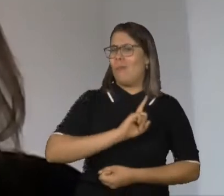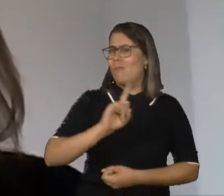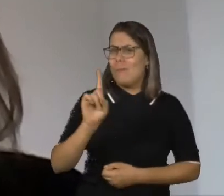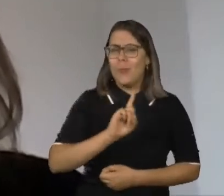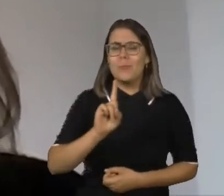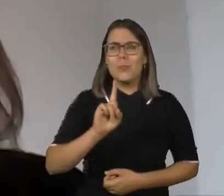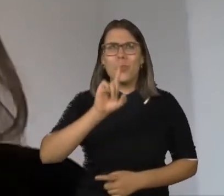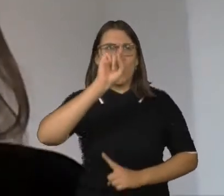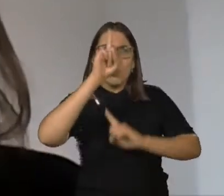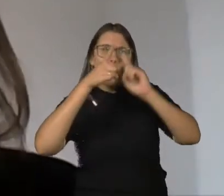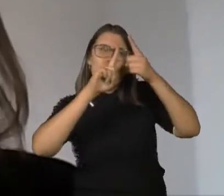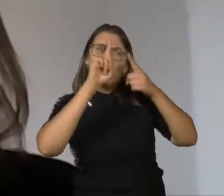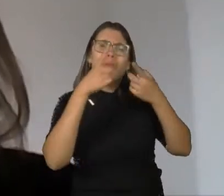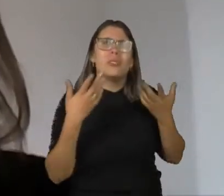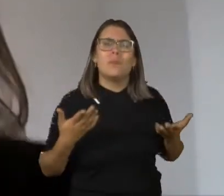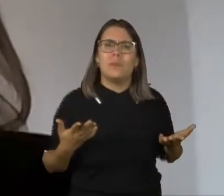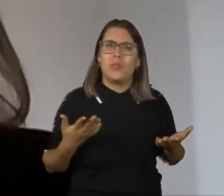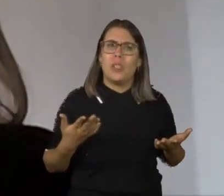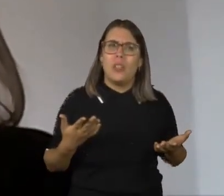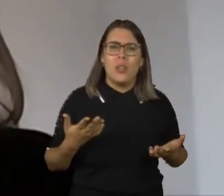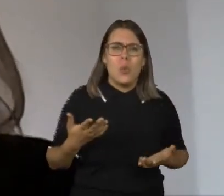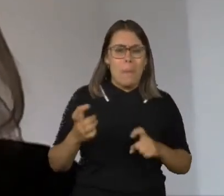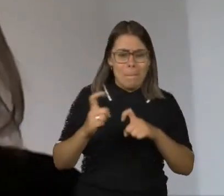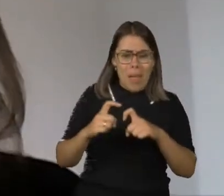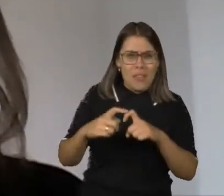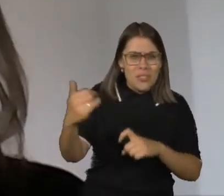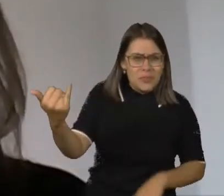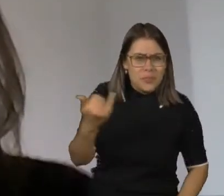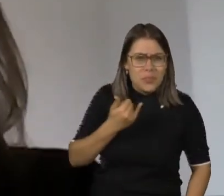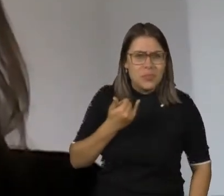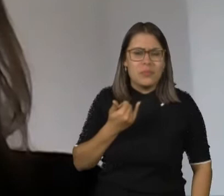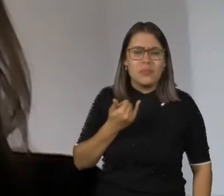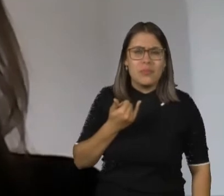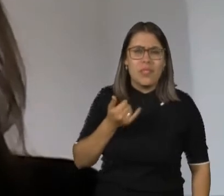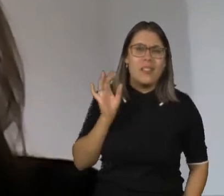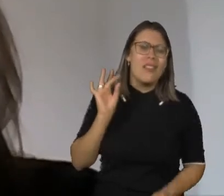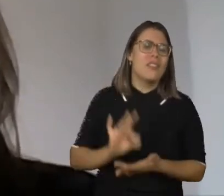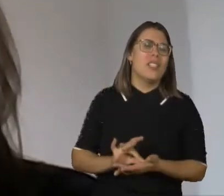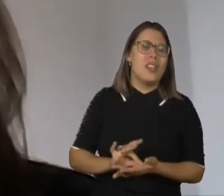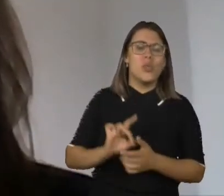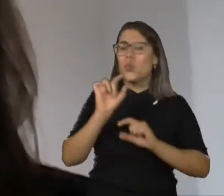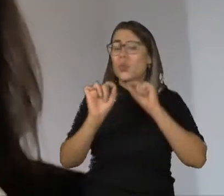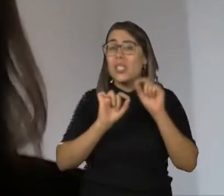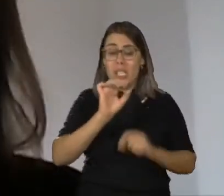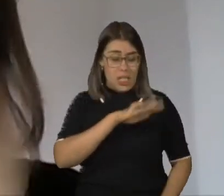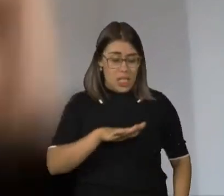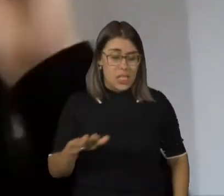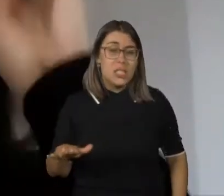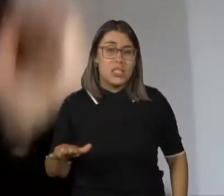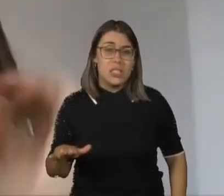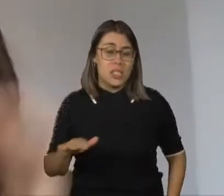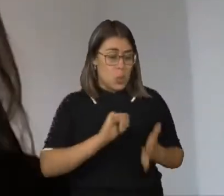nós poderíamos pensar que o que esse médico estava dizendo, na verdade, era, Bom, assim,